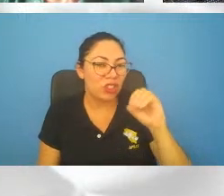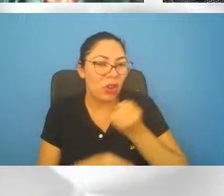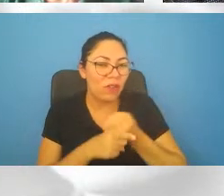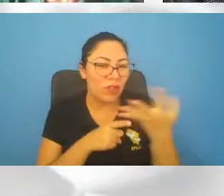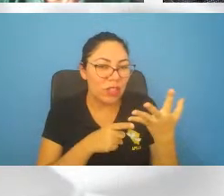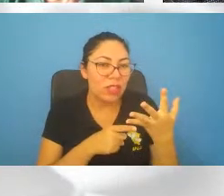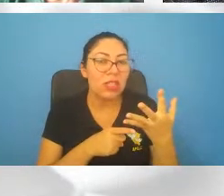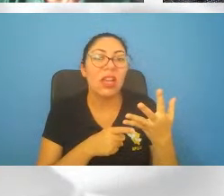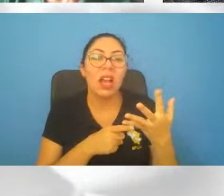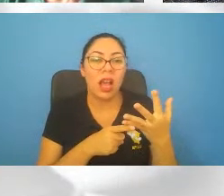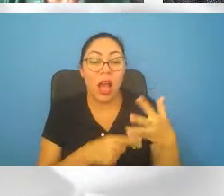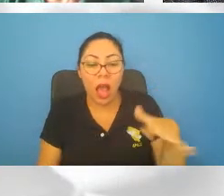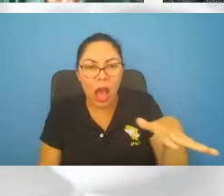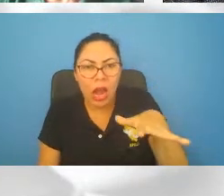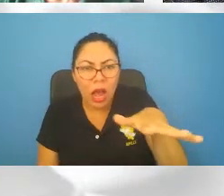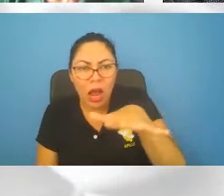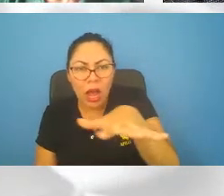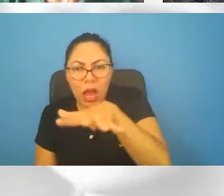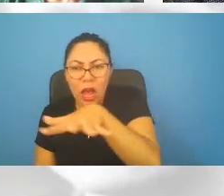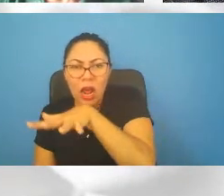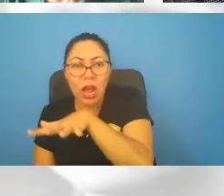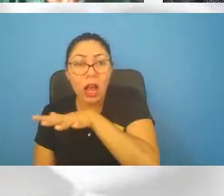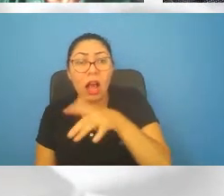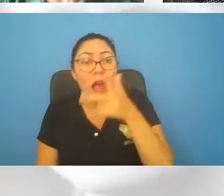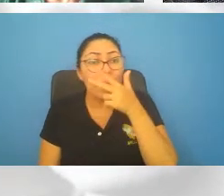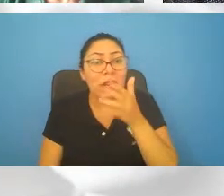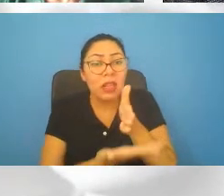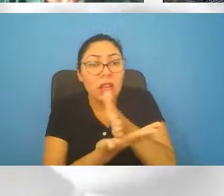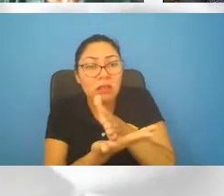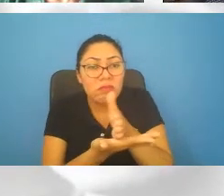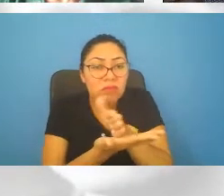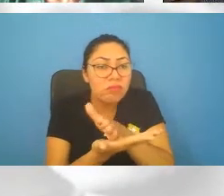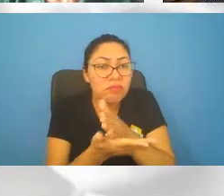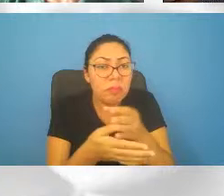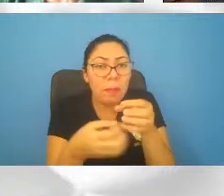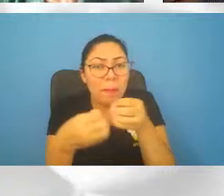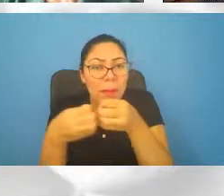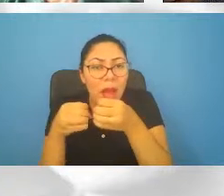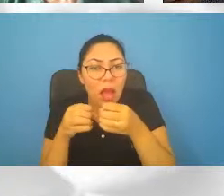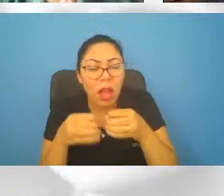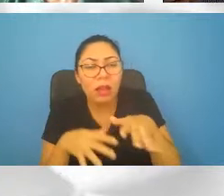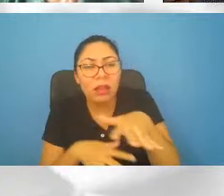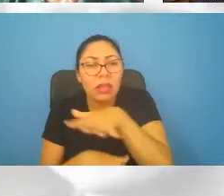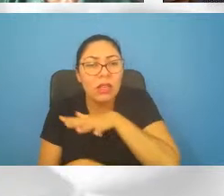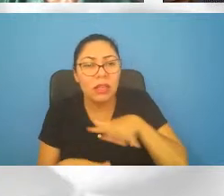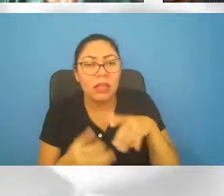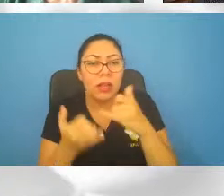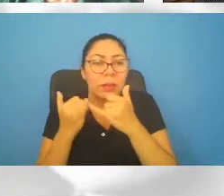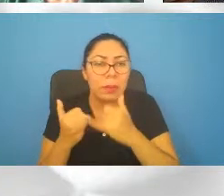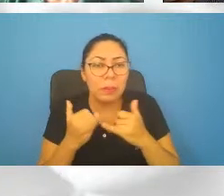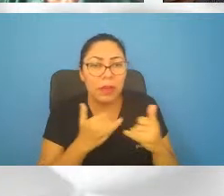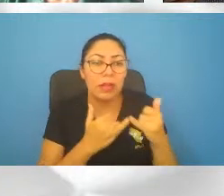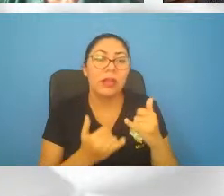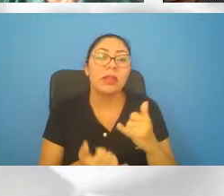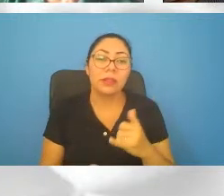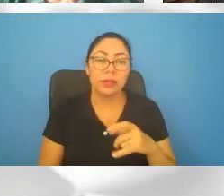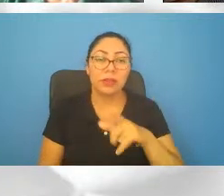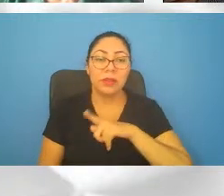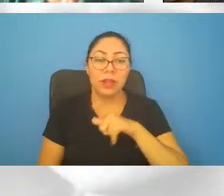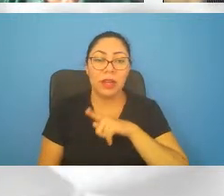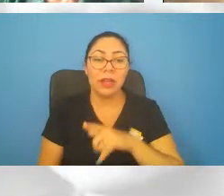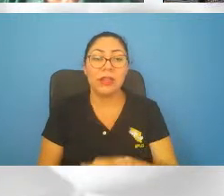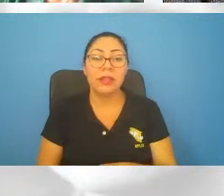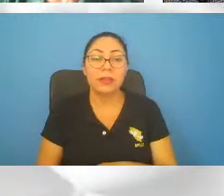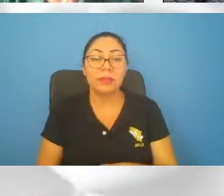fronteiras. Não é como em física de partículas você procura uma partícula. E em astrofísica